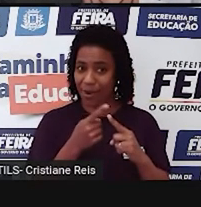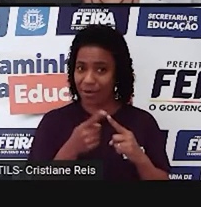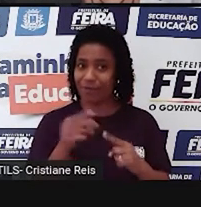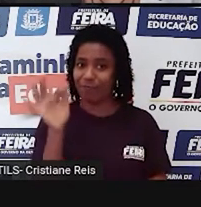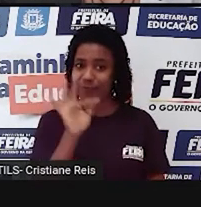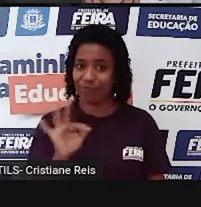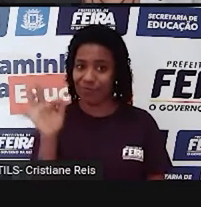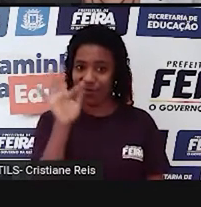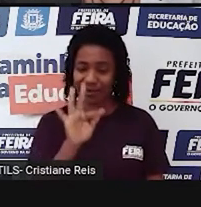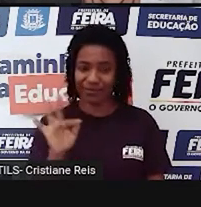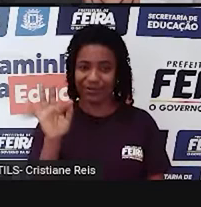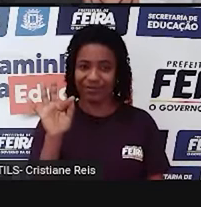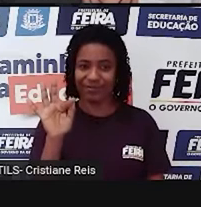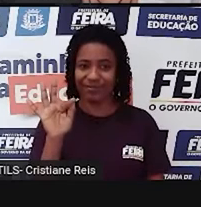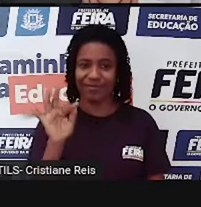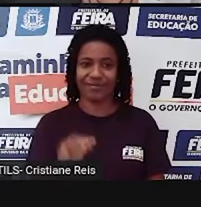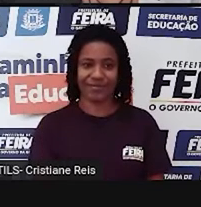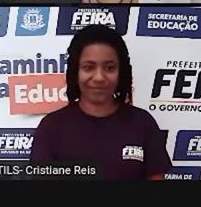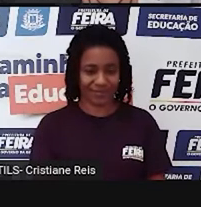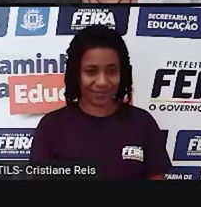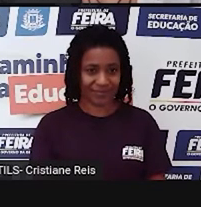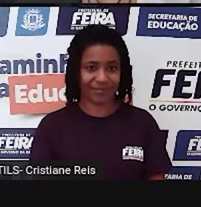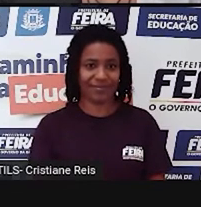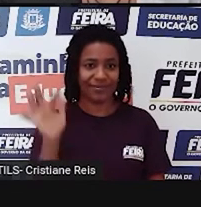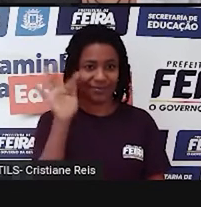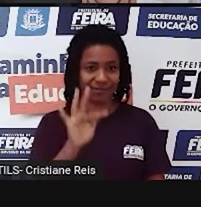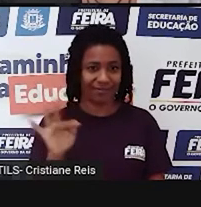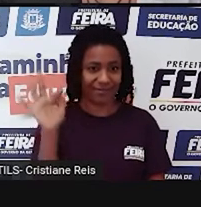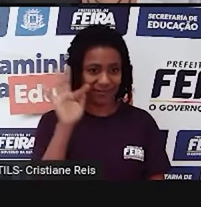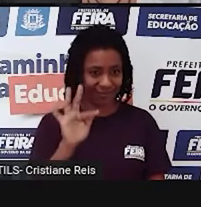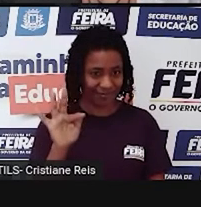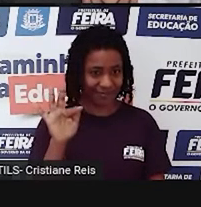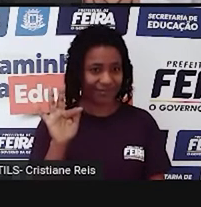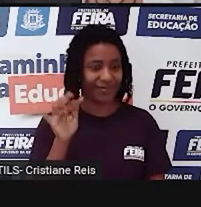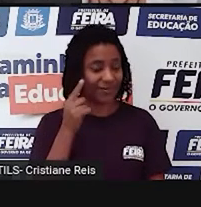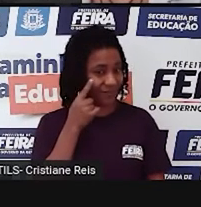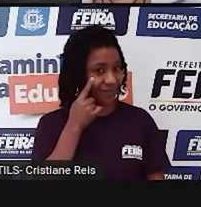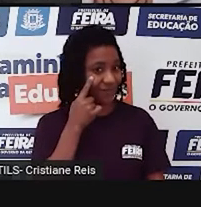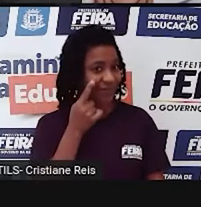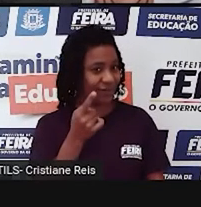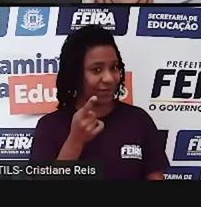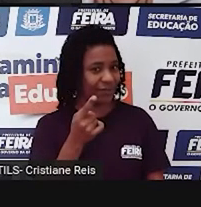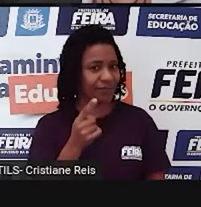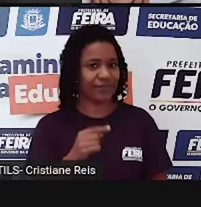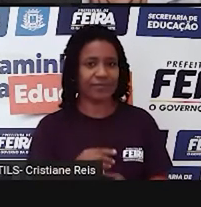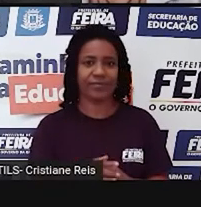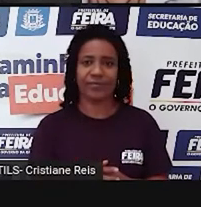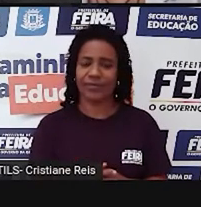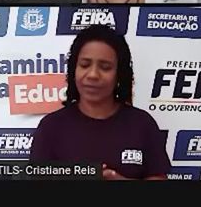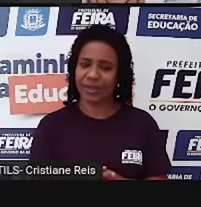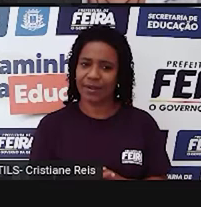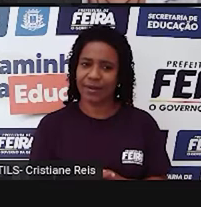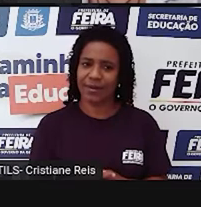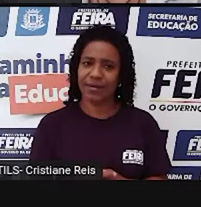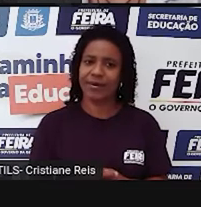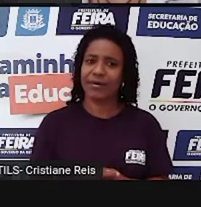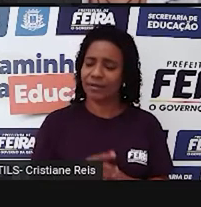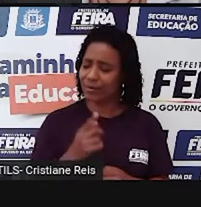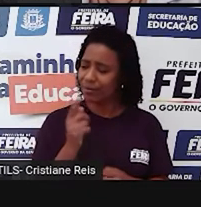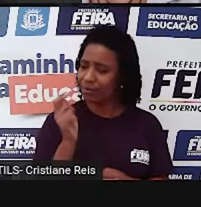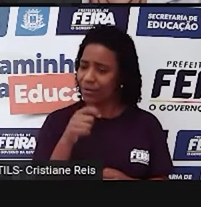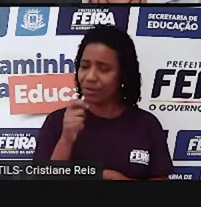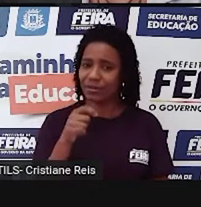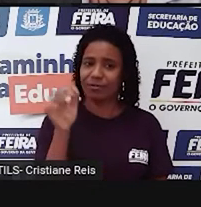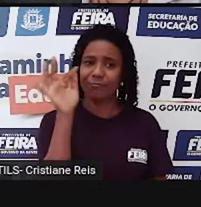College, pretend, faculdade, faz de conta. Esse pretend, a gente pode traduzir, por exemplo,